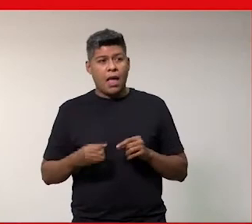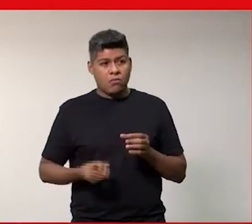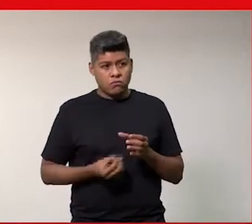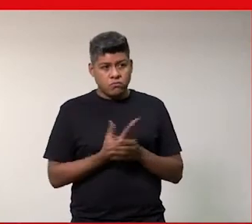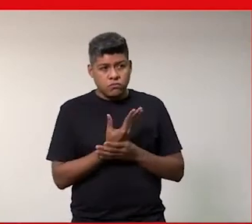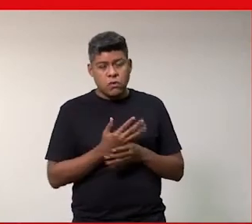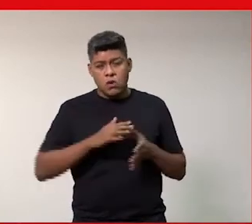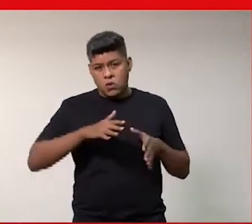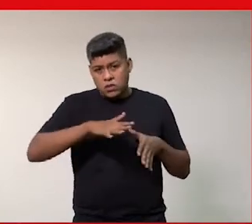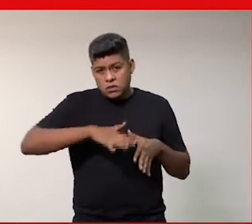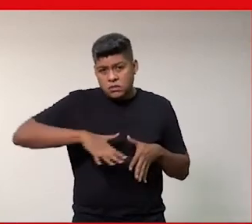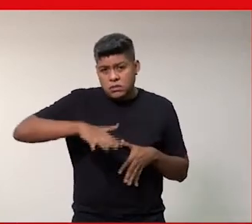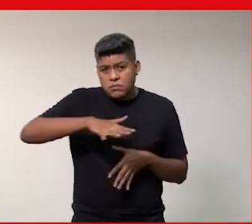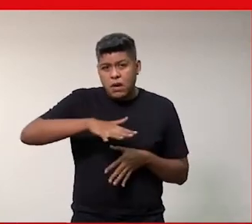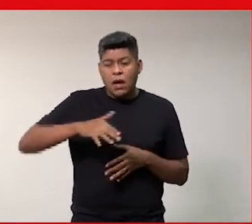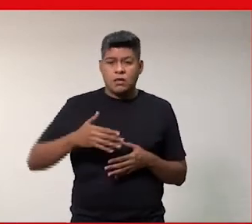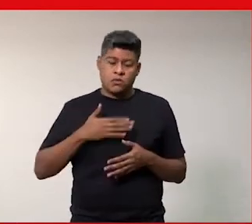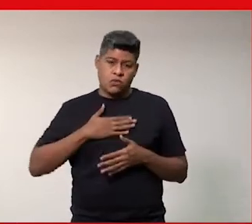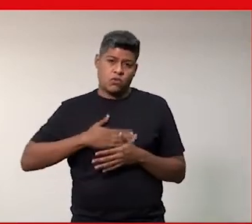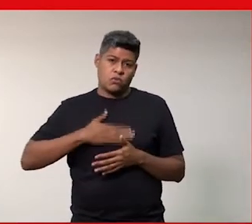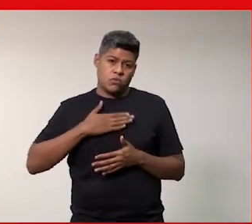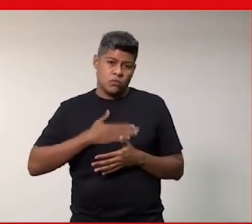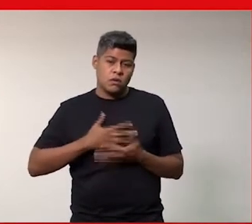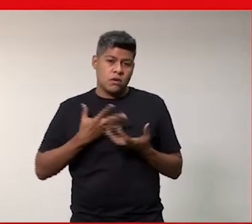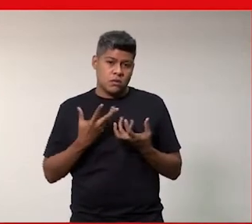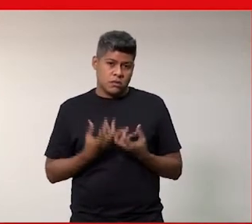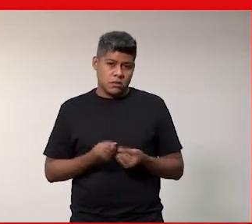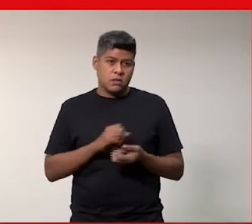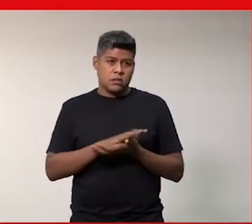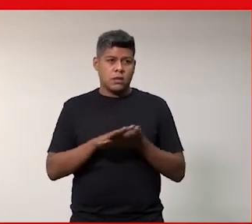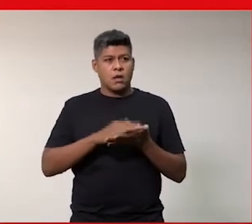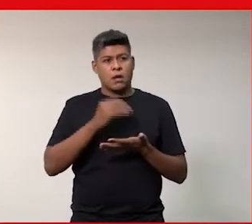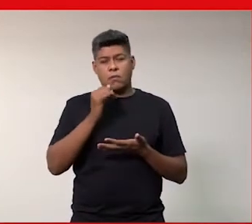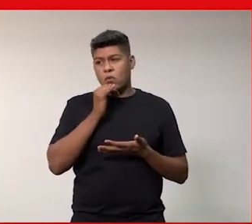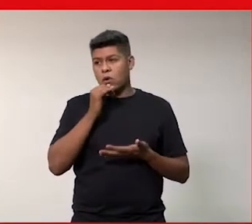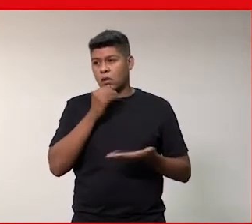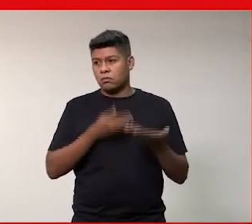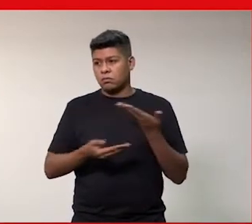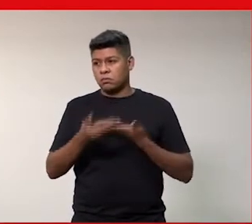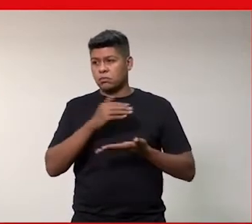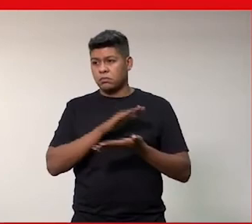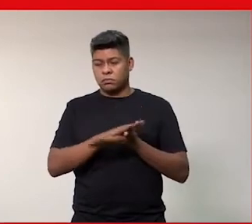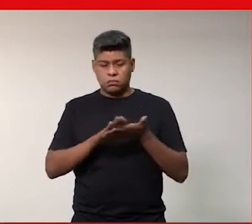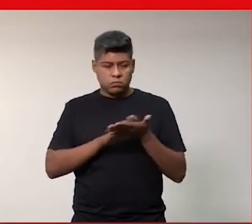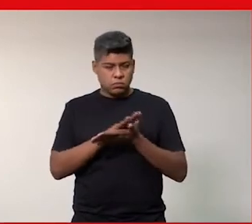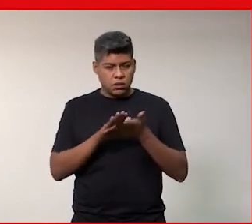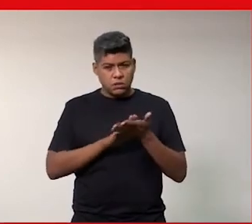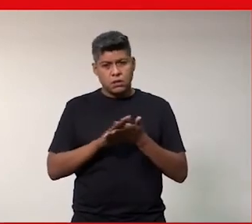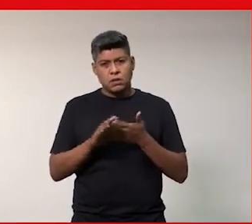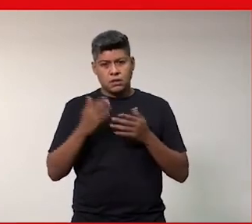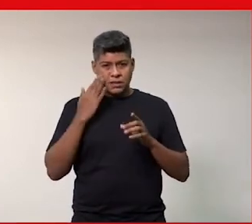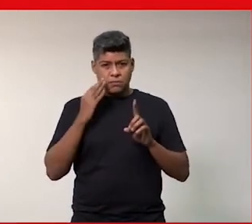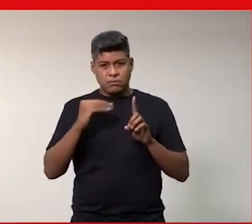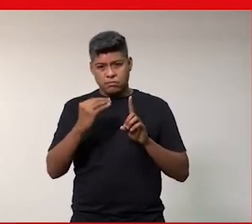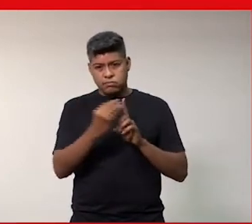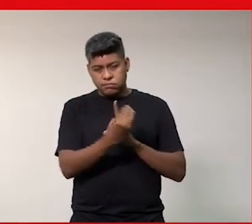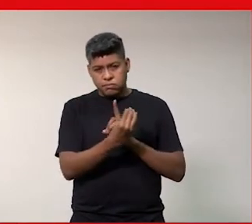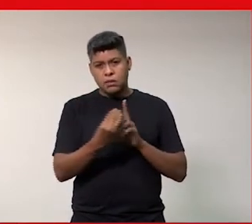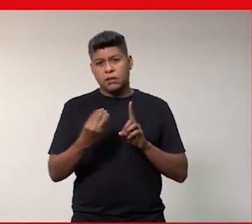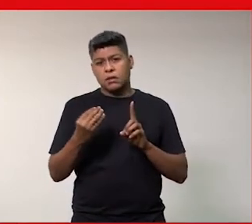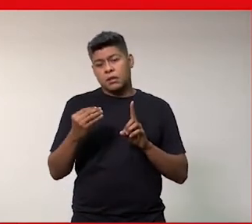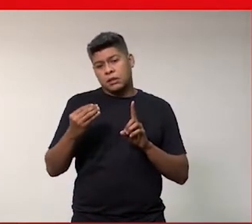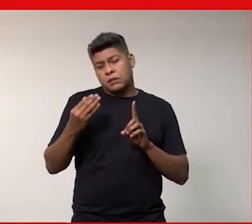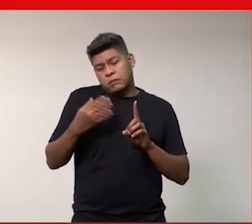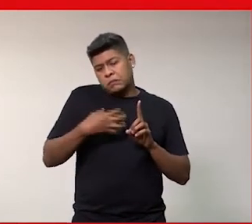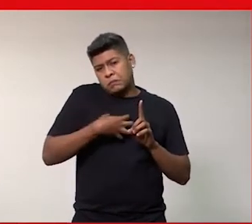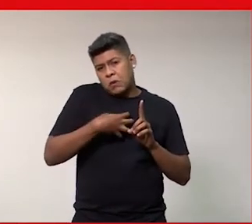espaço que não é confortável nem acolhedor que a mulher não se sente parte não tem perfecimento e o assédio sexual ele é feito também de uma